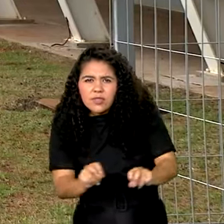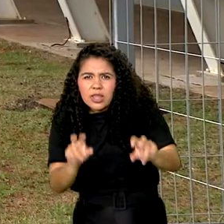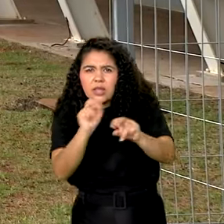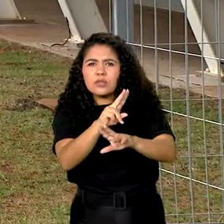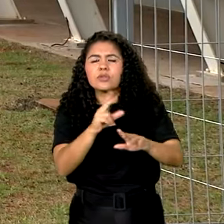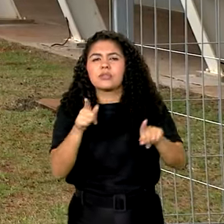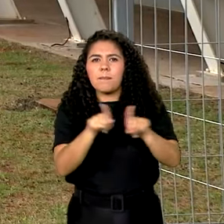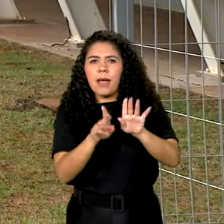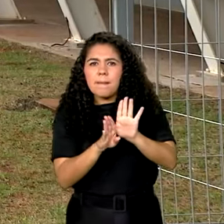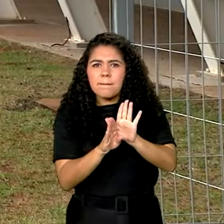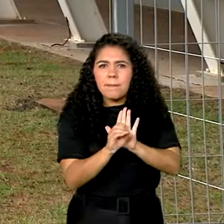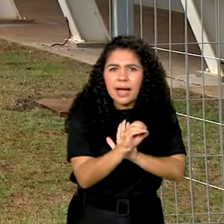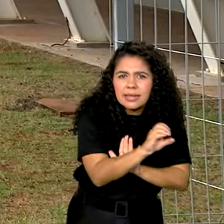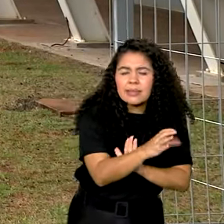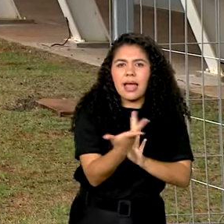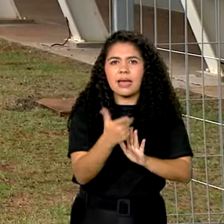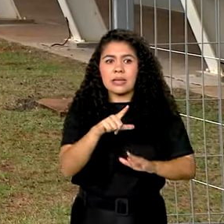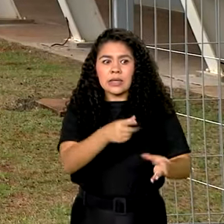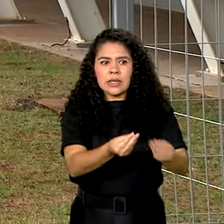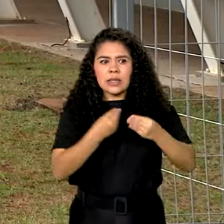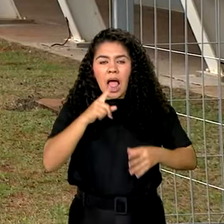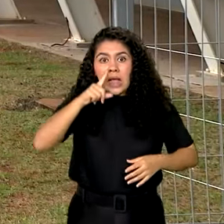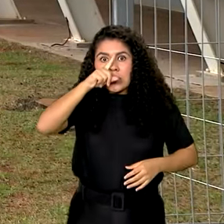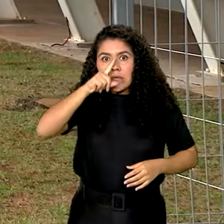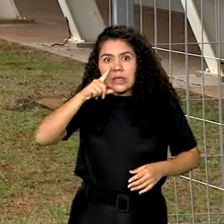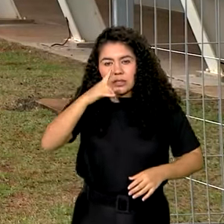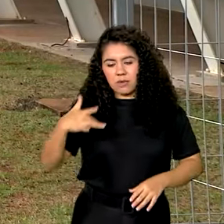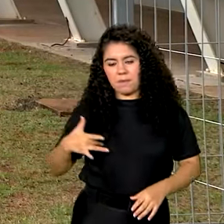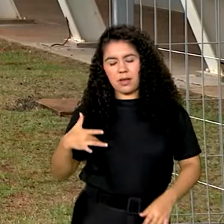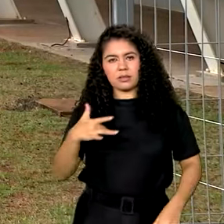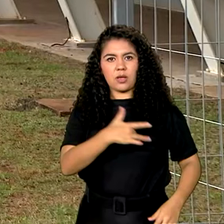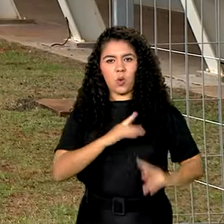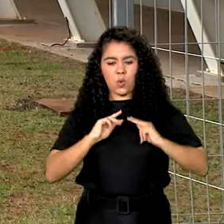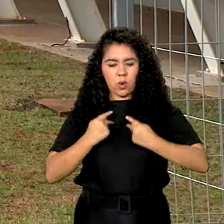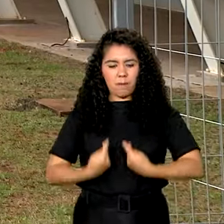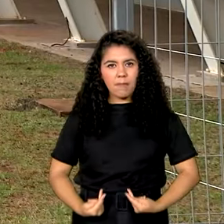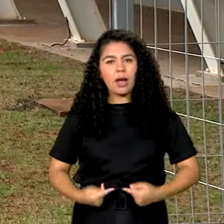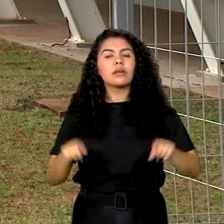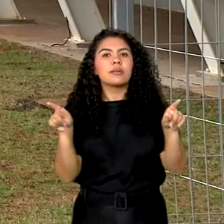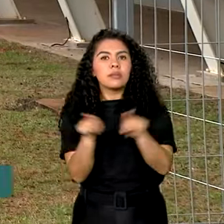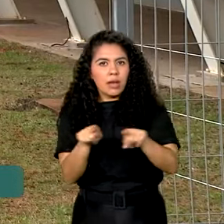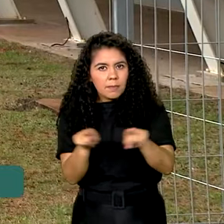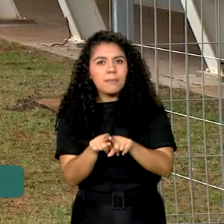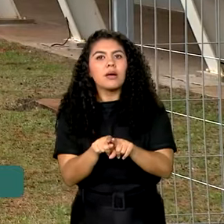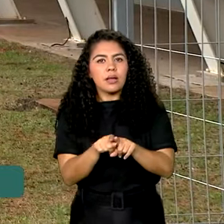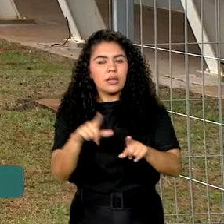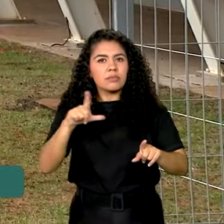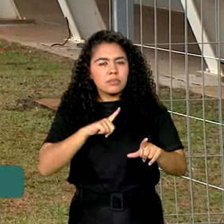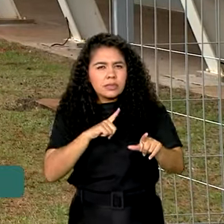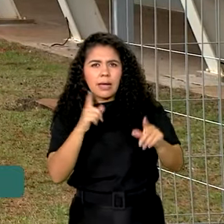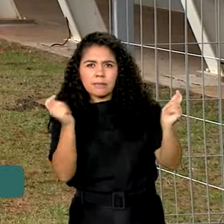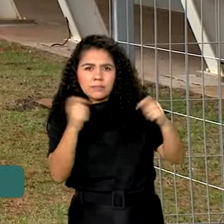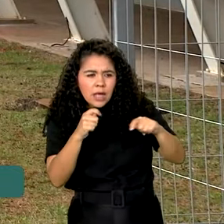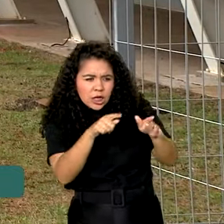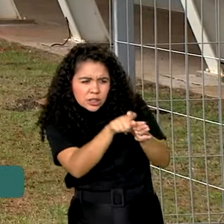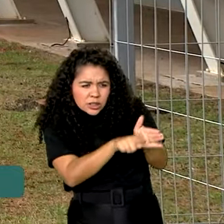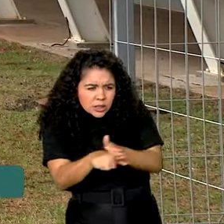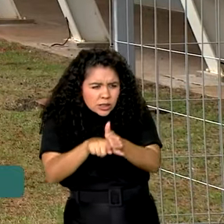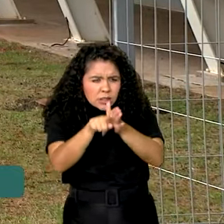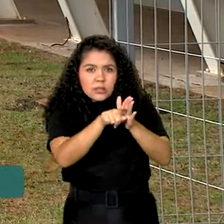e fungos, de alto risco para a saúde humana e deve possibilitar o desenvolvimento de